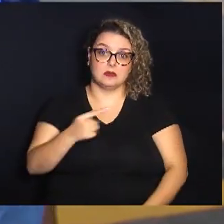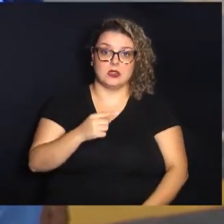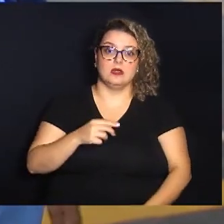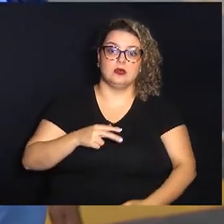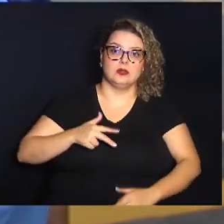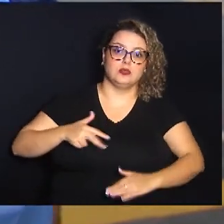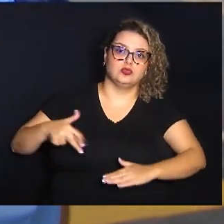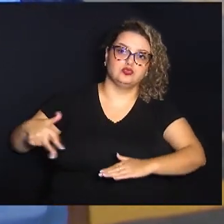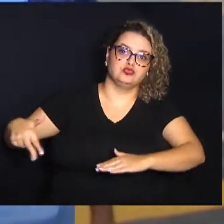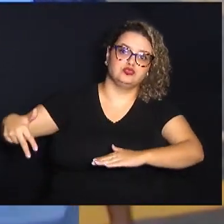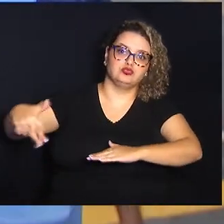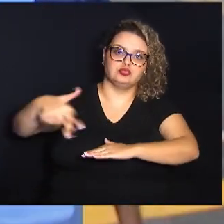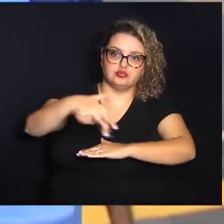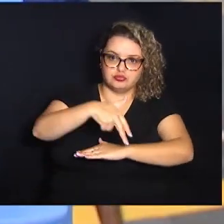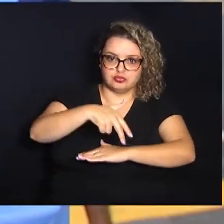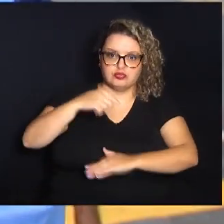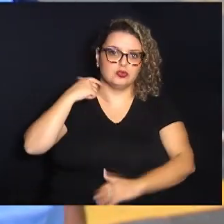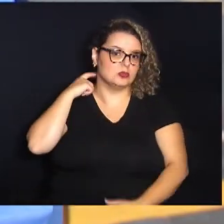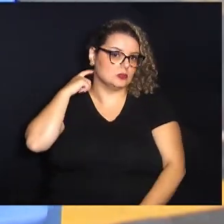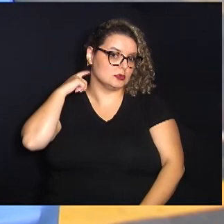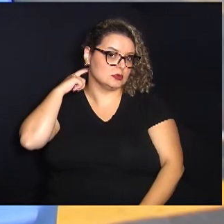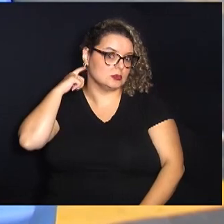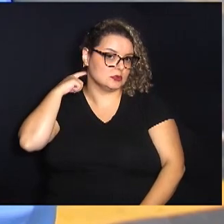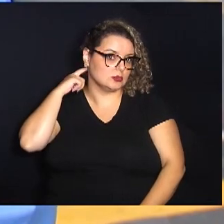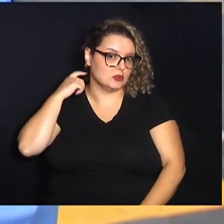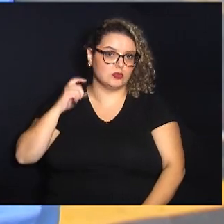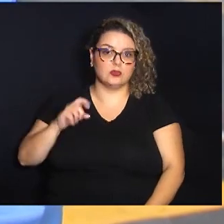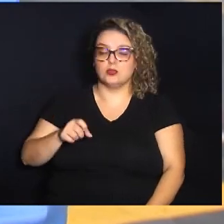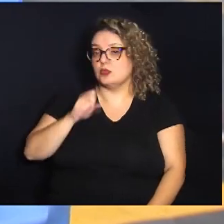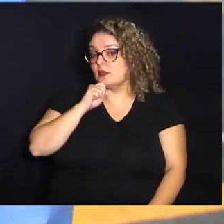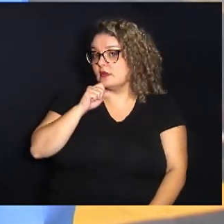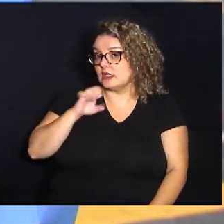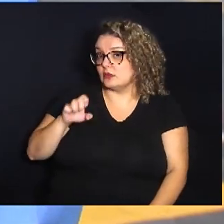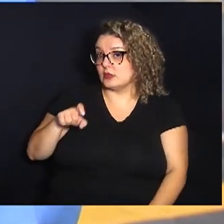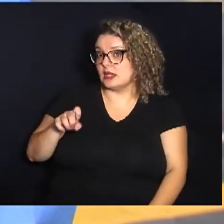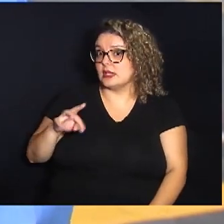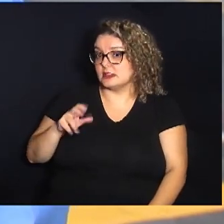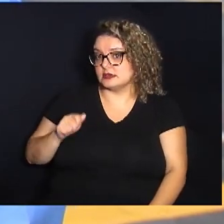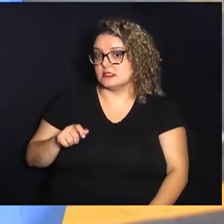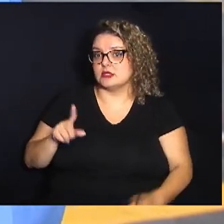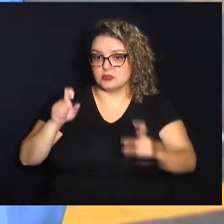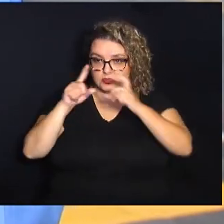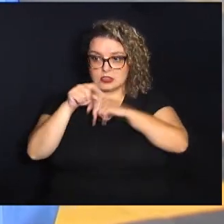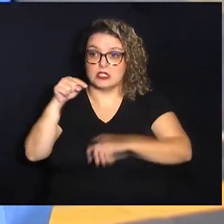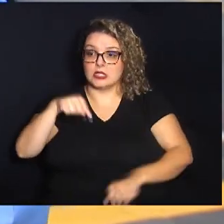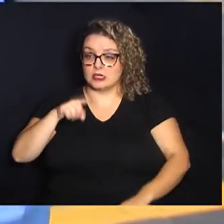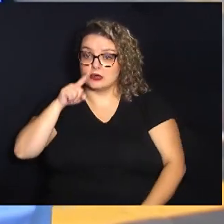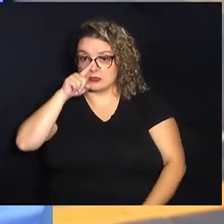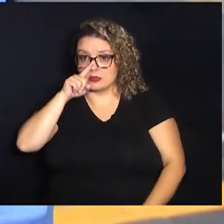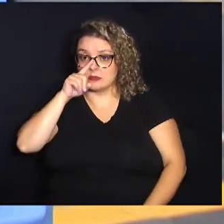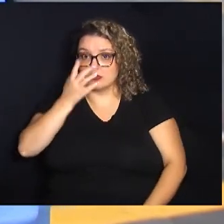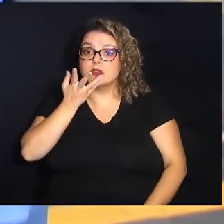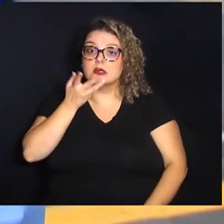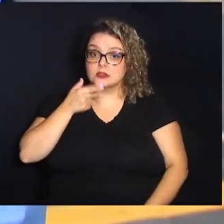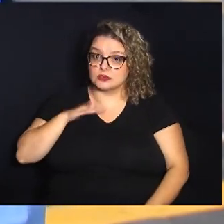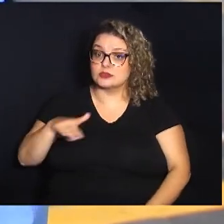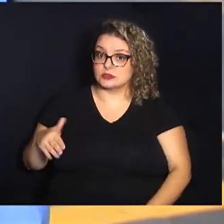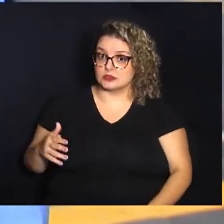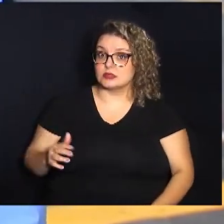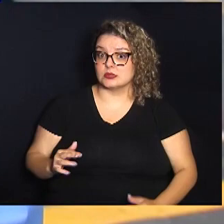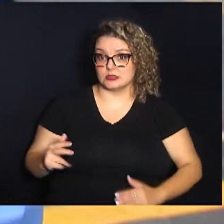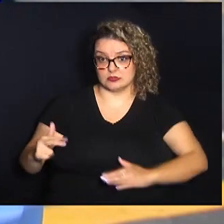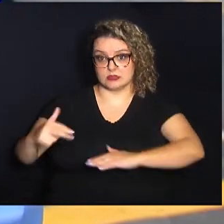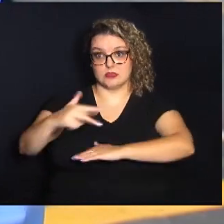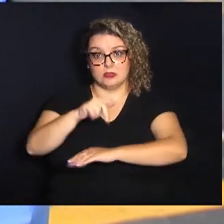lá, pela extra abolição lá, antigo extra, né, fica muito difícil aqui, é muito perigoso por causa das crianças, né, pessoas atravessam aí, pessoas